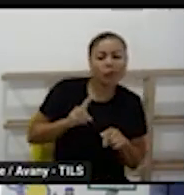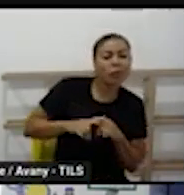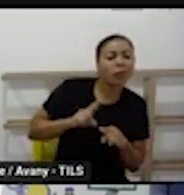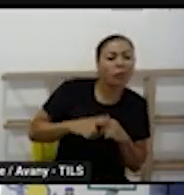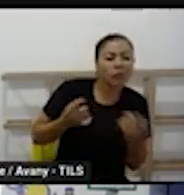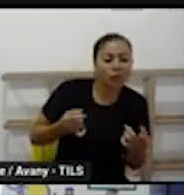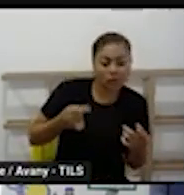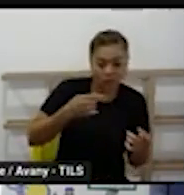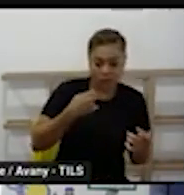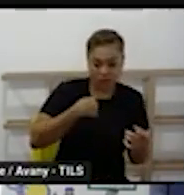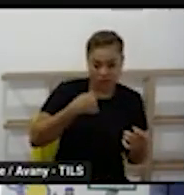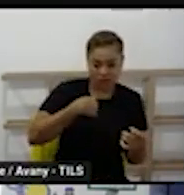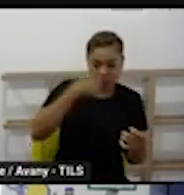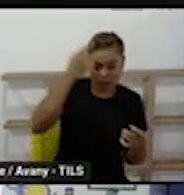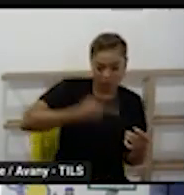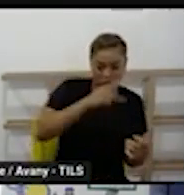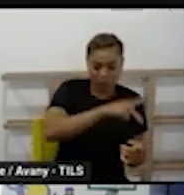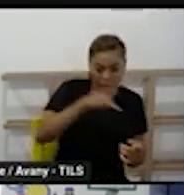esse comportamento na verdade